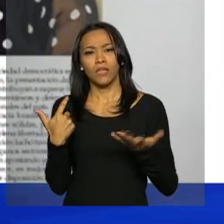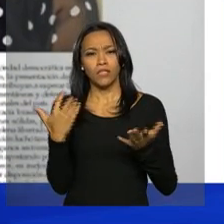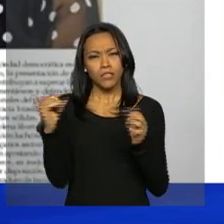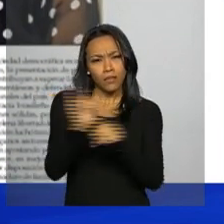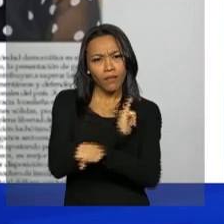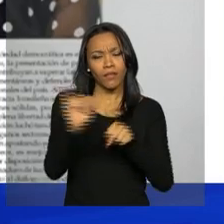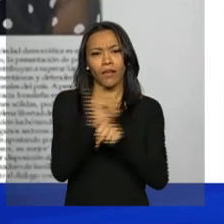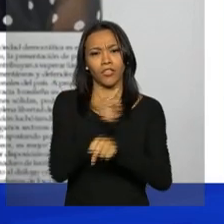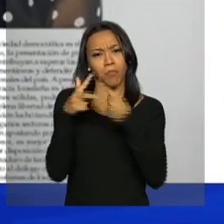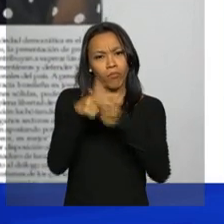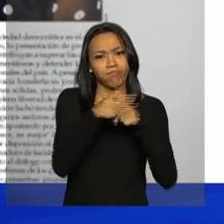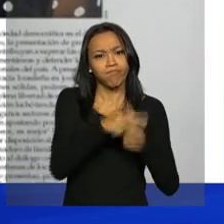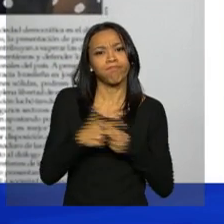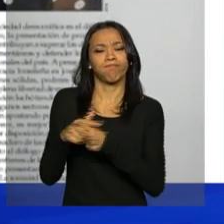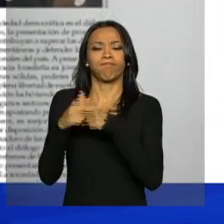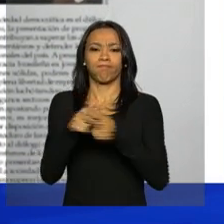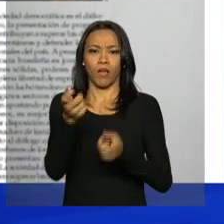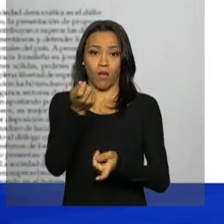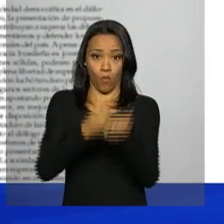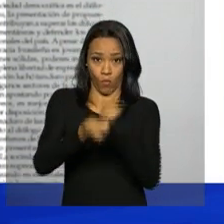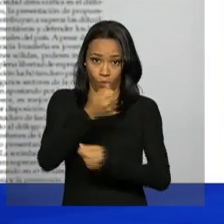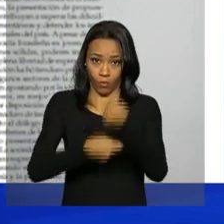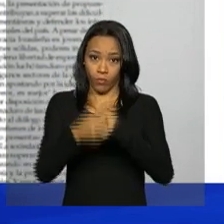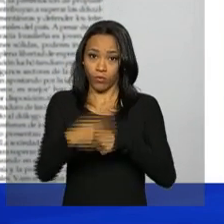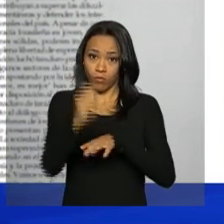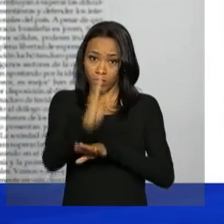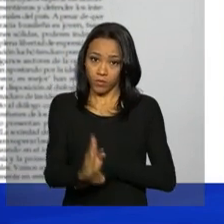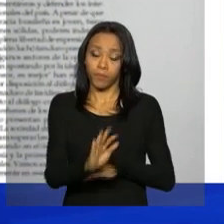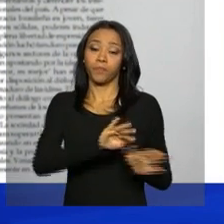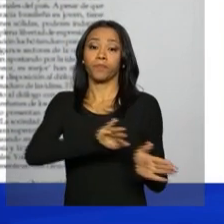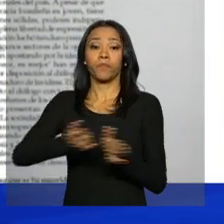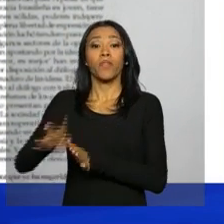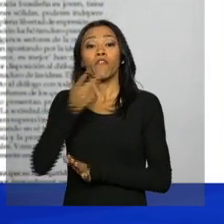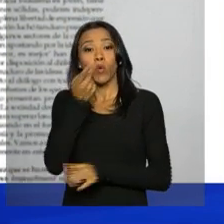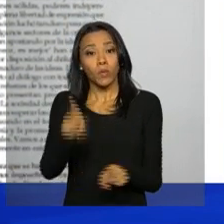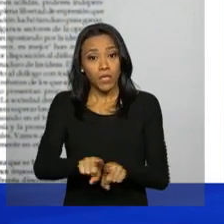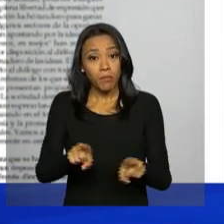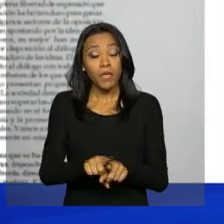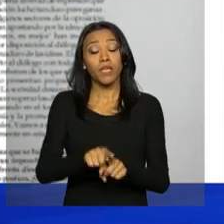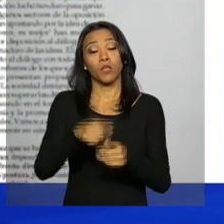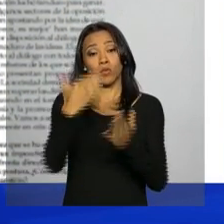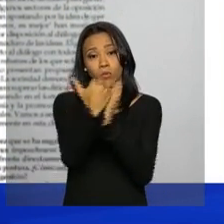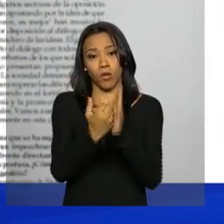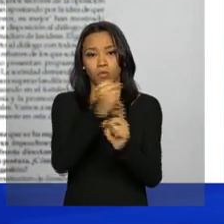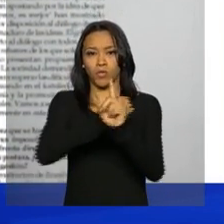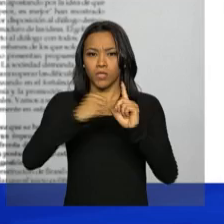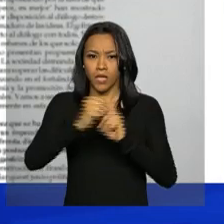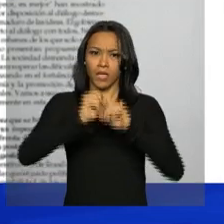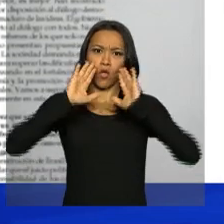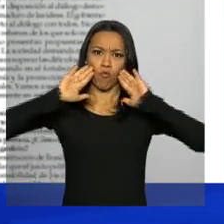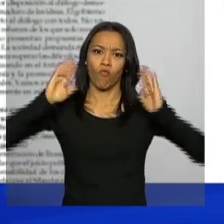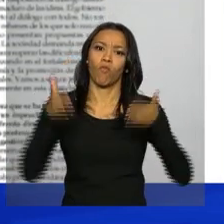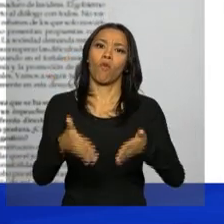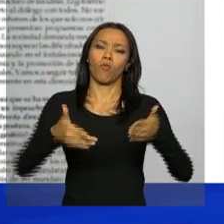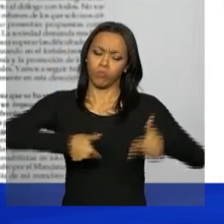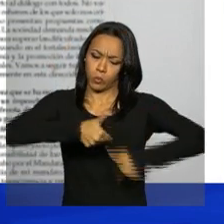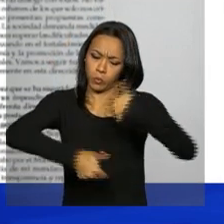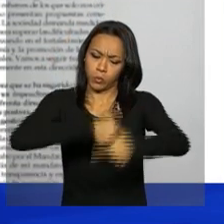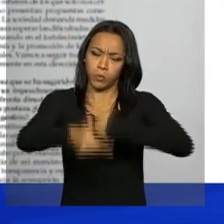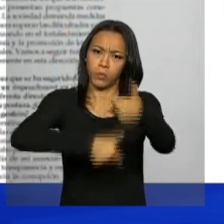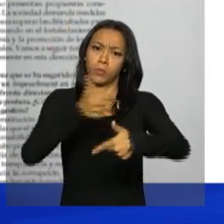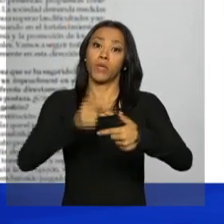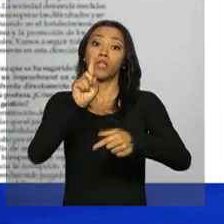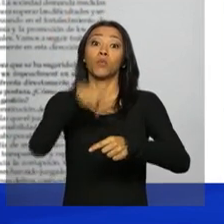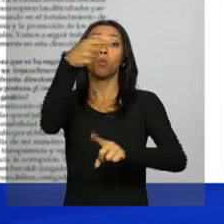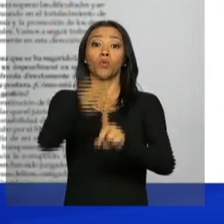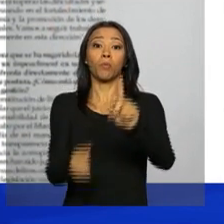para o equilíbrio das contas públicas. Dilma Rousseff também disse que os programas sociais são prioridade e afirmou que o governo lançará no próximo